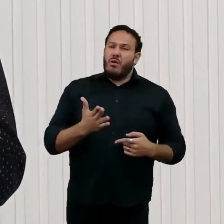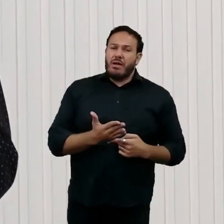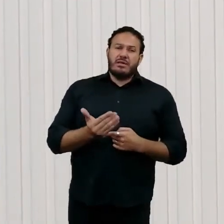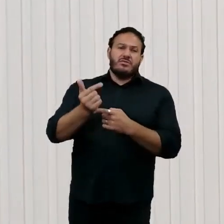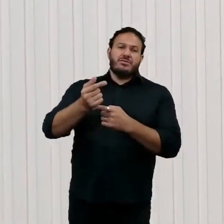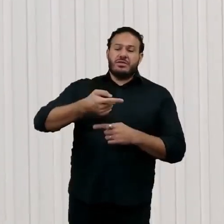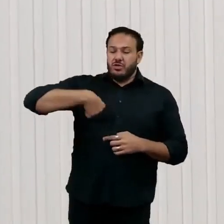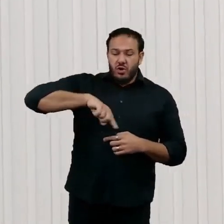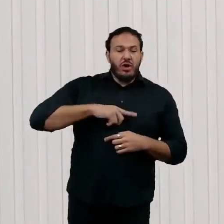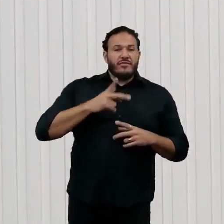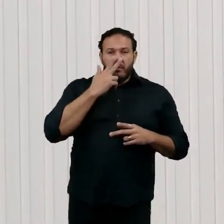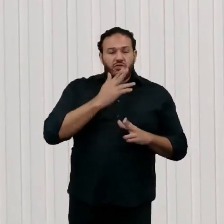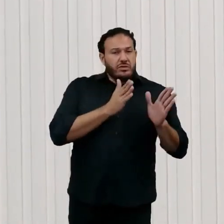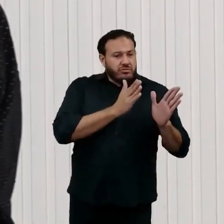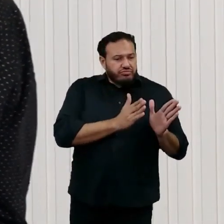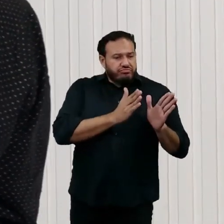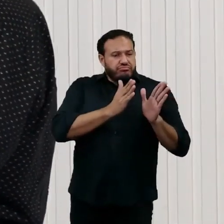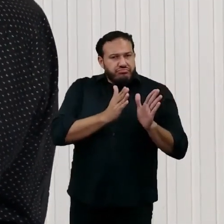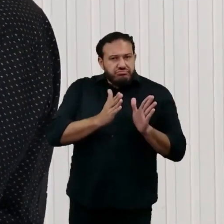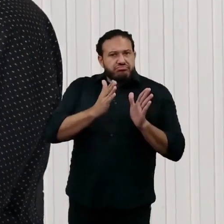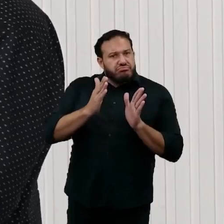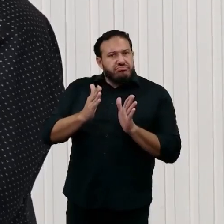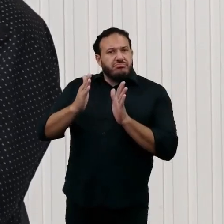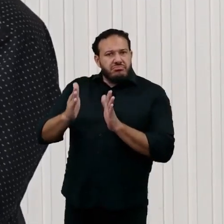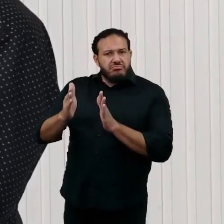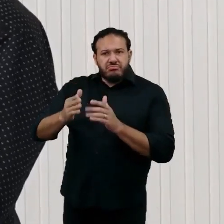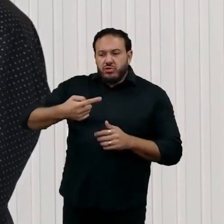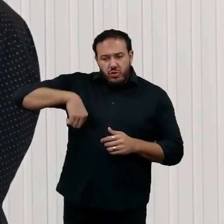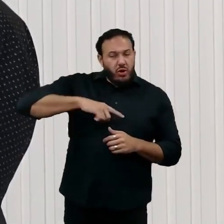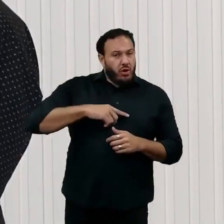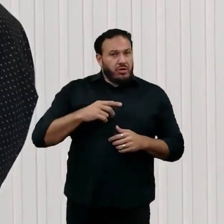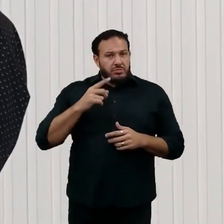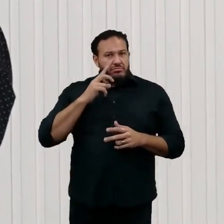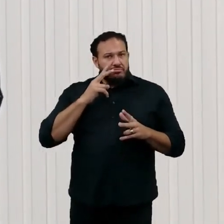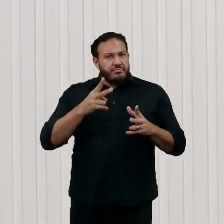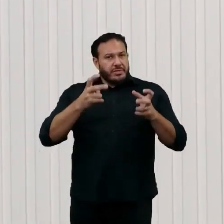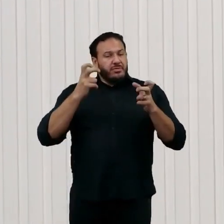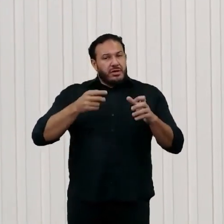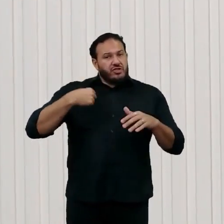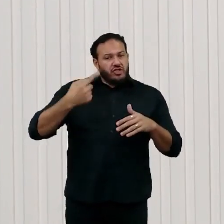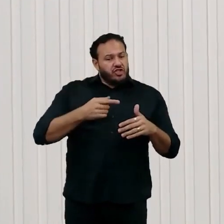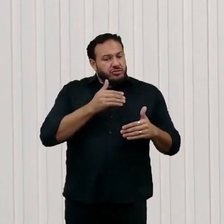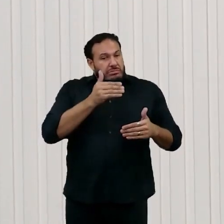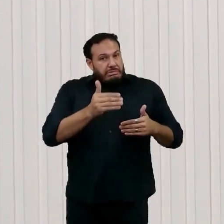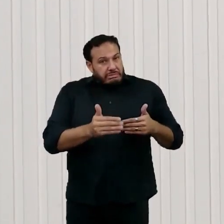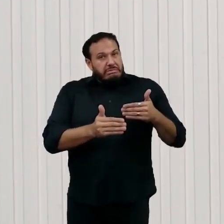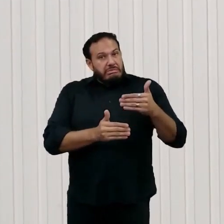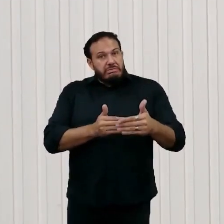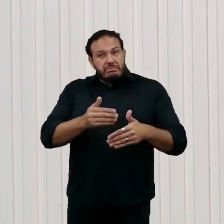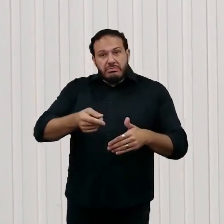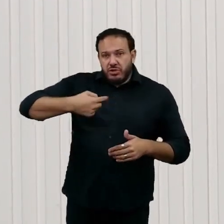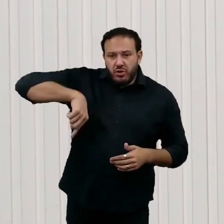etapas. Tivemos um passo enorme, e aqueles que estão vivos há um tempo,